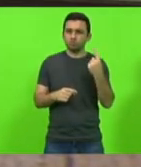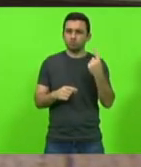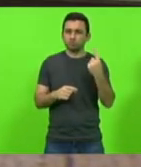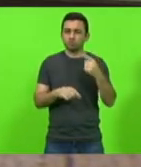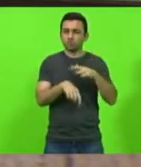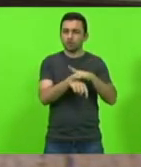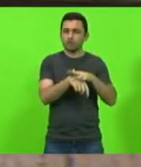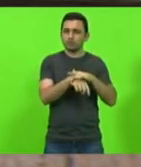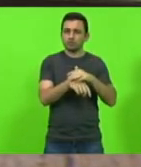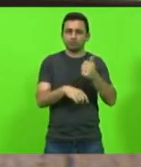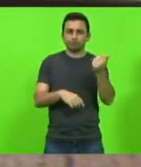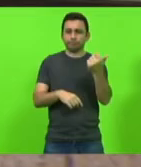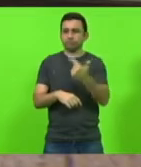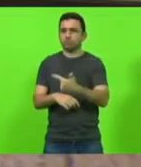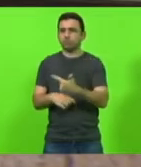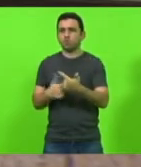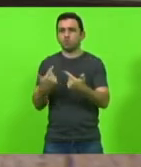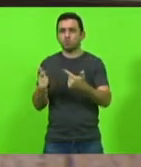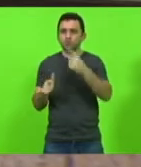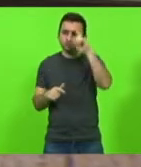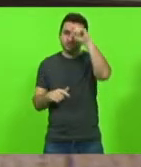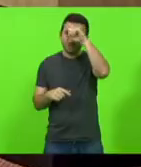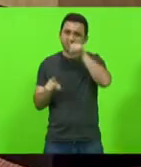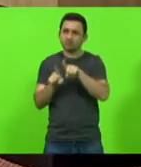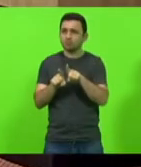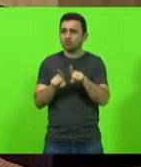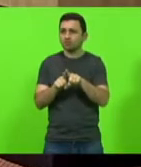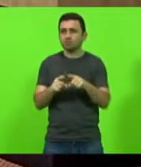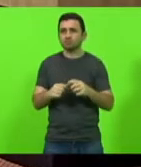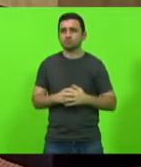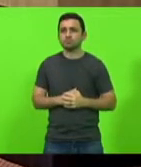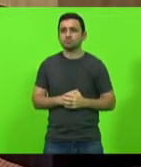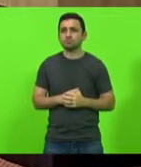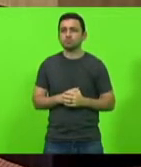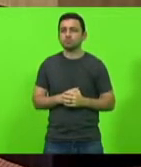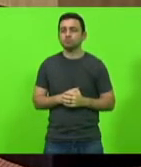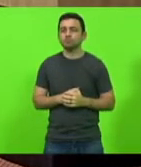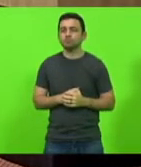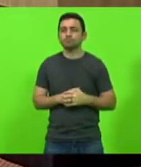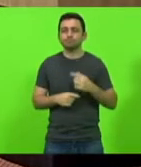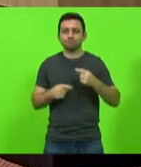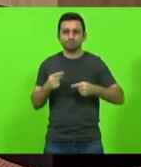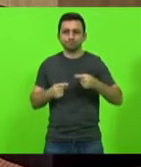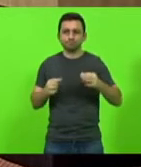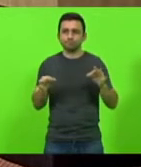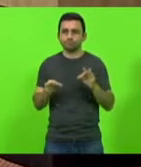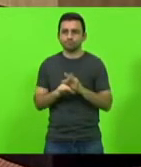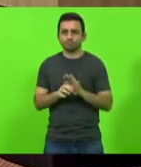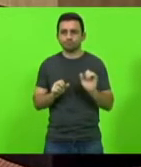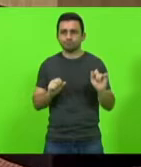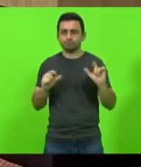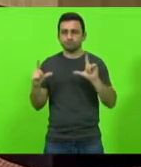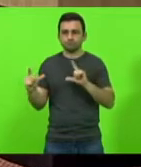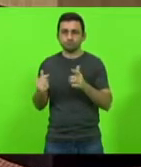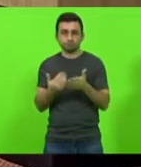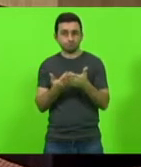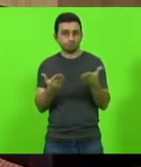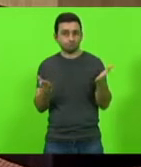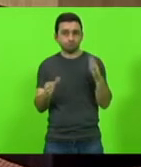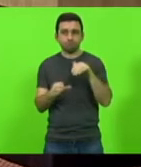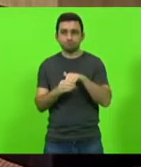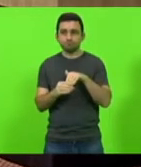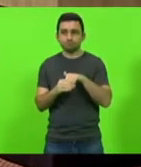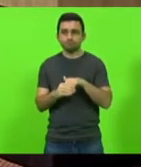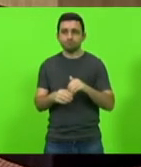outras que tanta gente tem dificuldade também encerrada a discussão peço assessoria que abra o painel para que os senhores e senhoras deputados possam